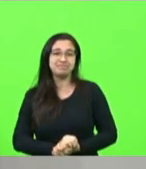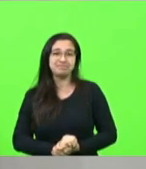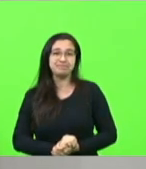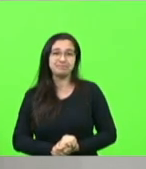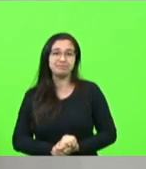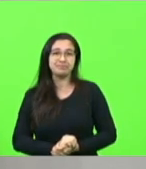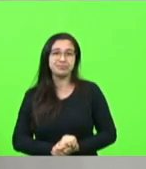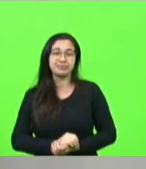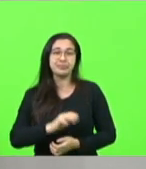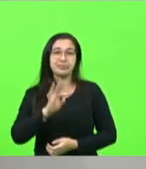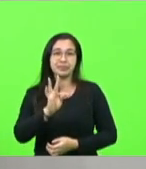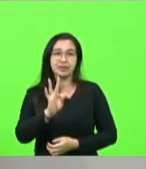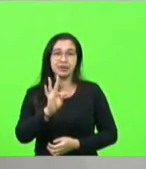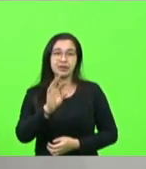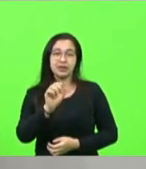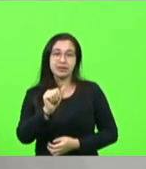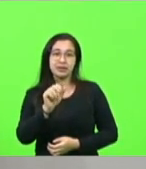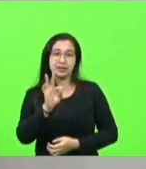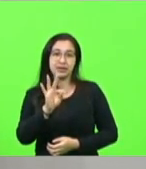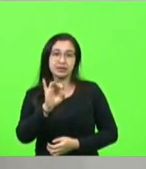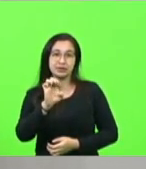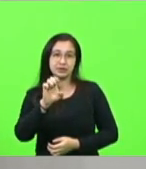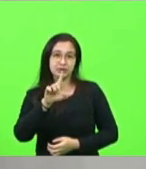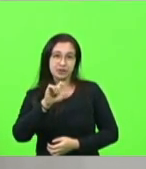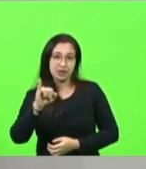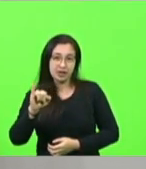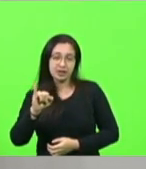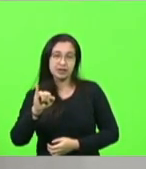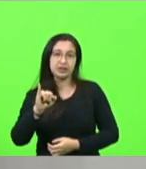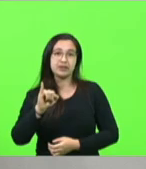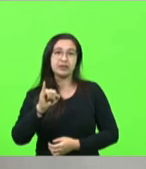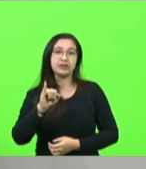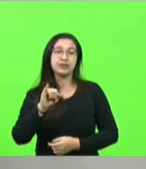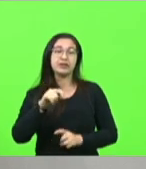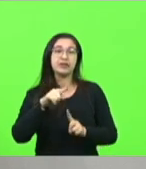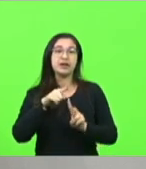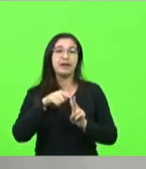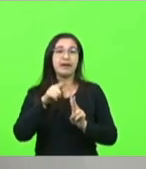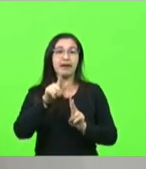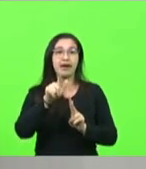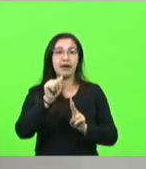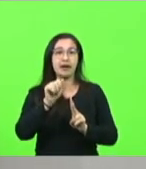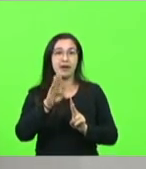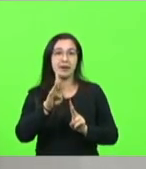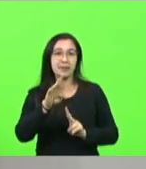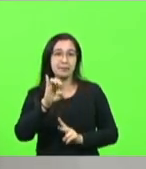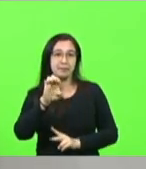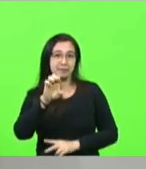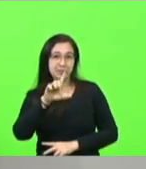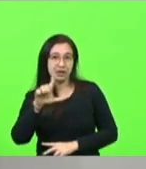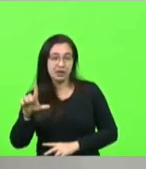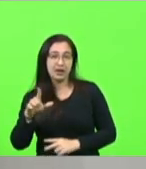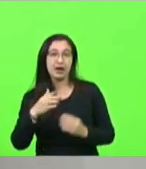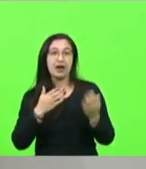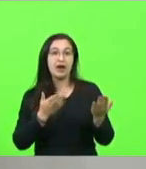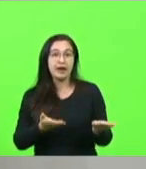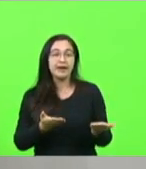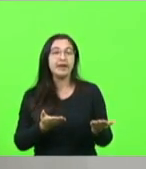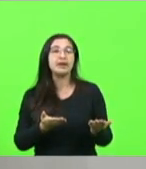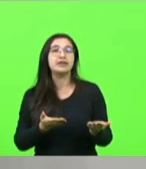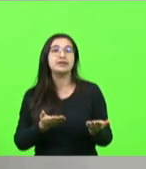A Tatiel e o Gabriel, que estão na empresa Knewin